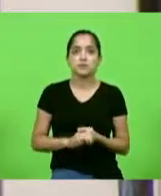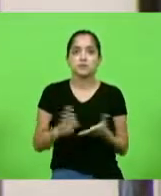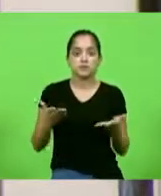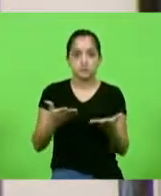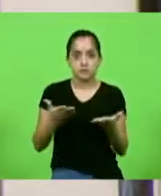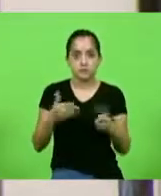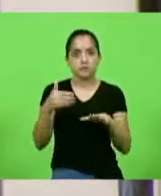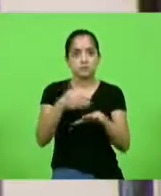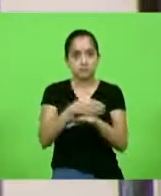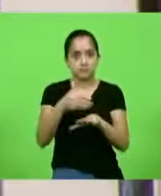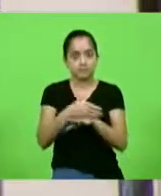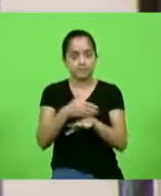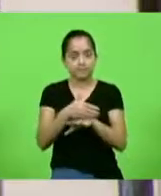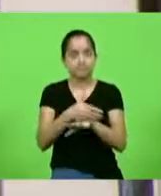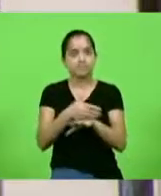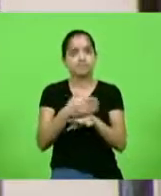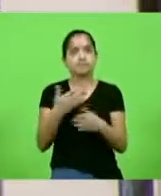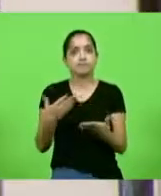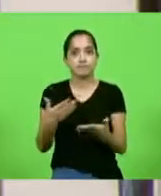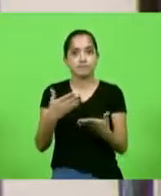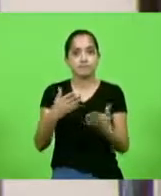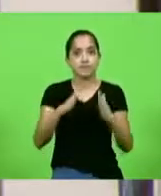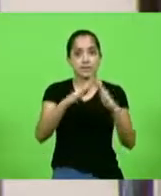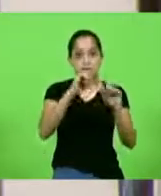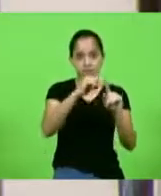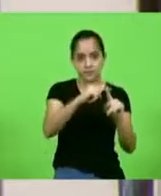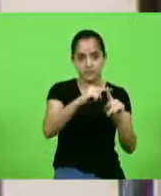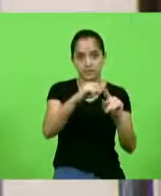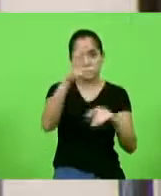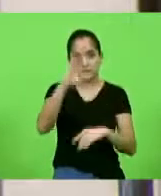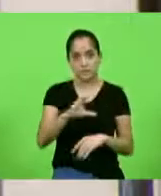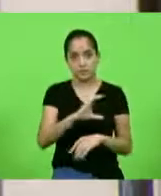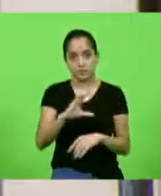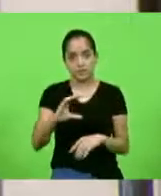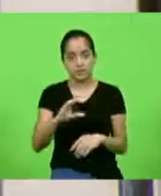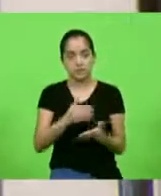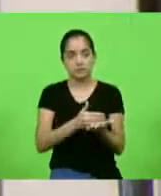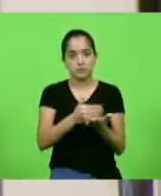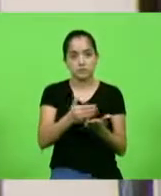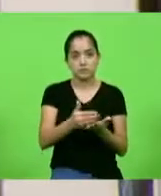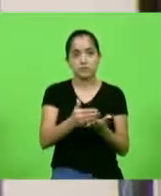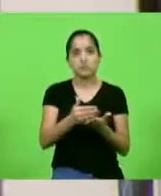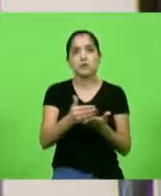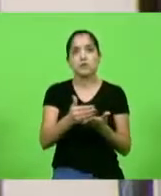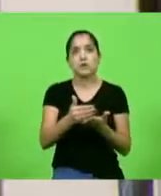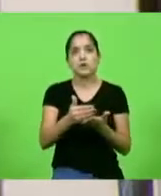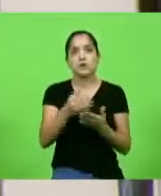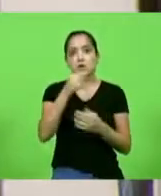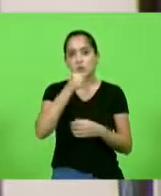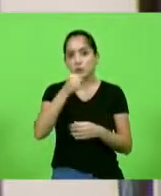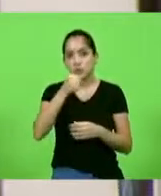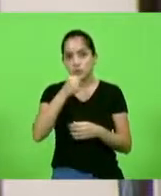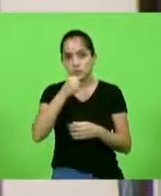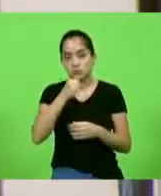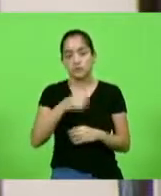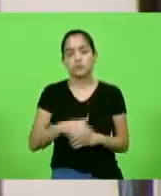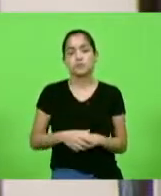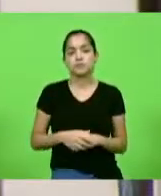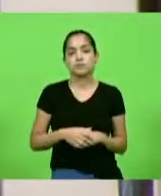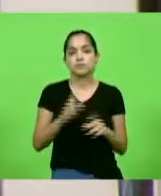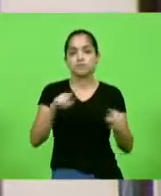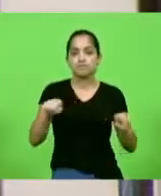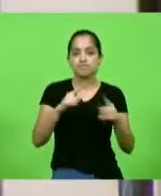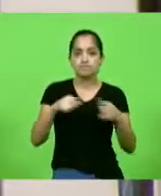participação muito forte na igreja católica, como ministro, como cantor do coral, pessoa muito